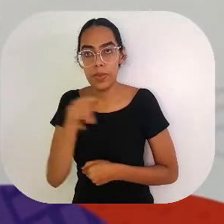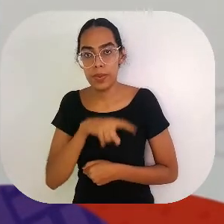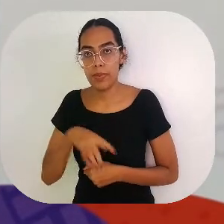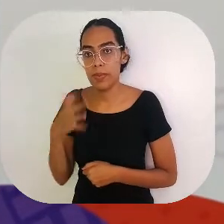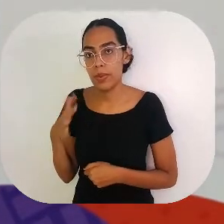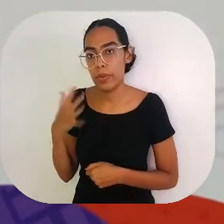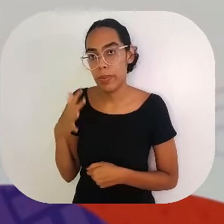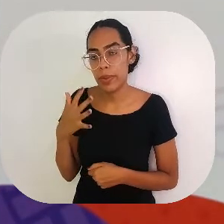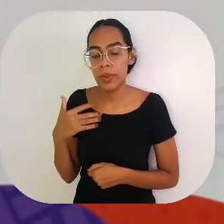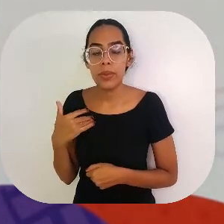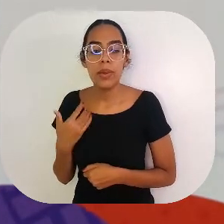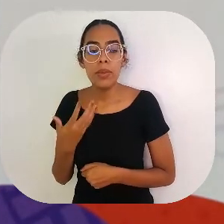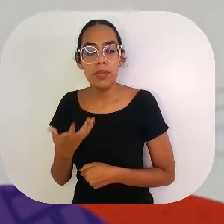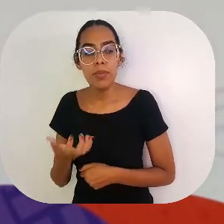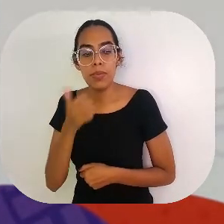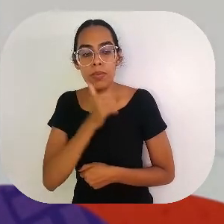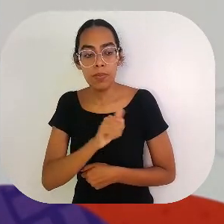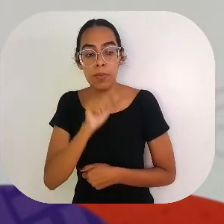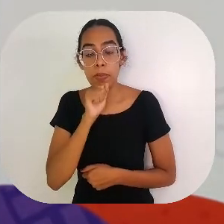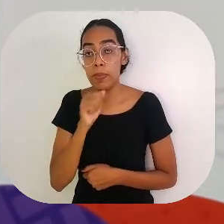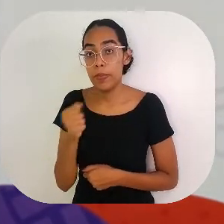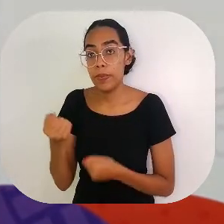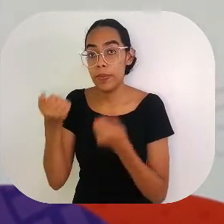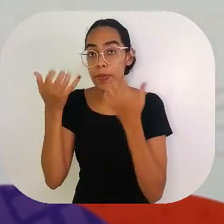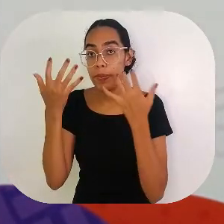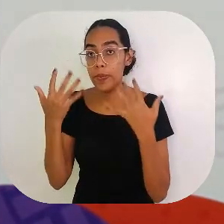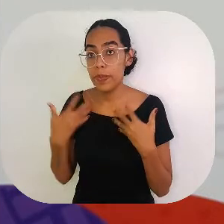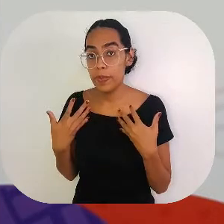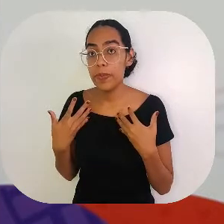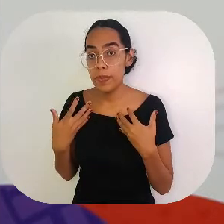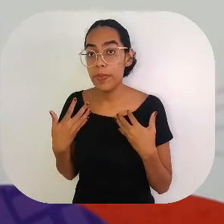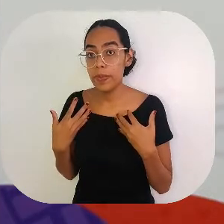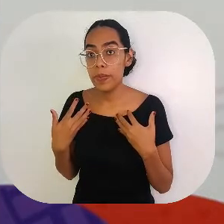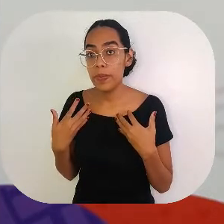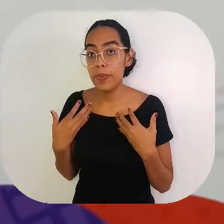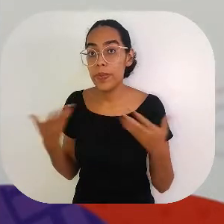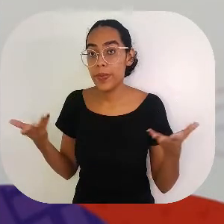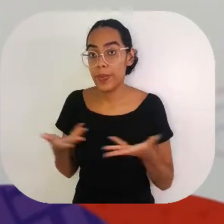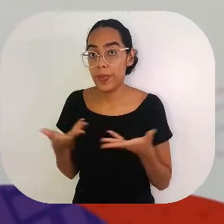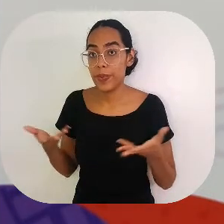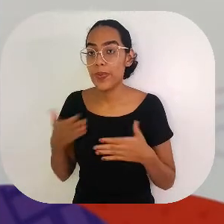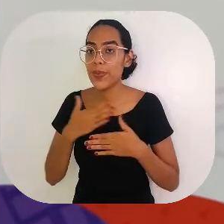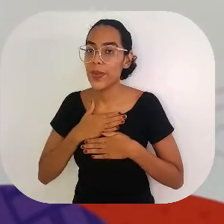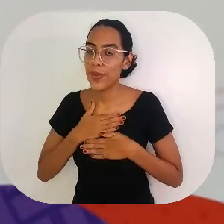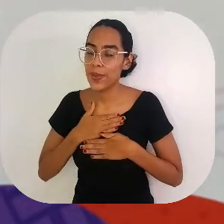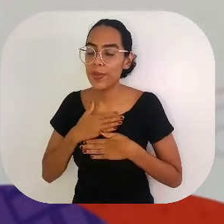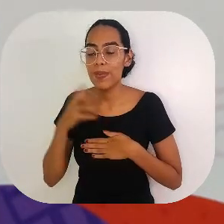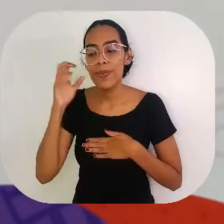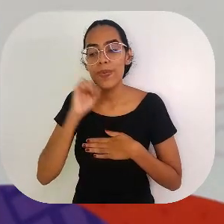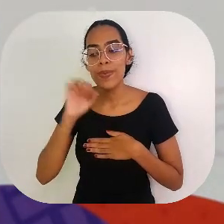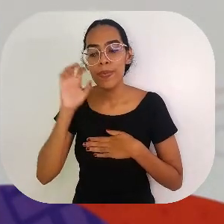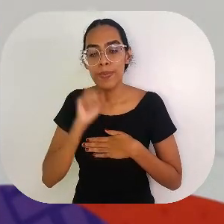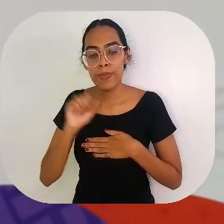muito de contar histórias pra mim. Eu ainda hoje gosto de ouvir histórias. Escuto histórias dos meus outros amigos,